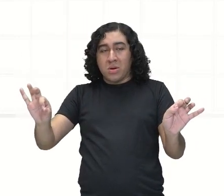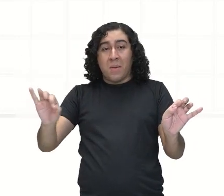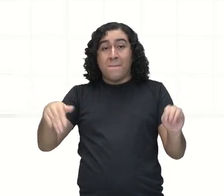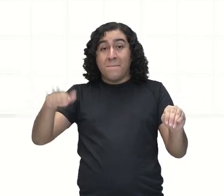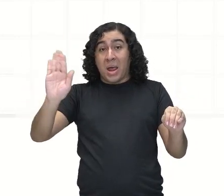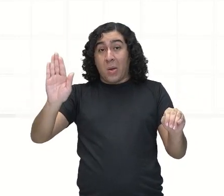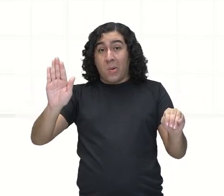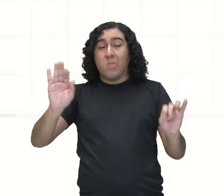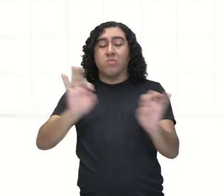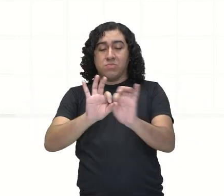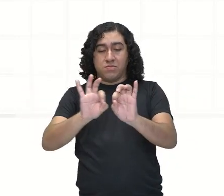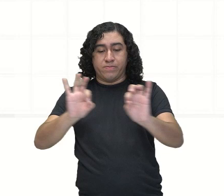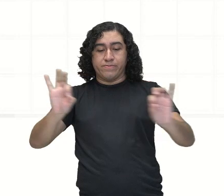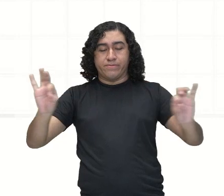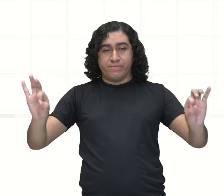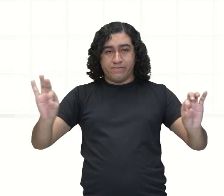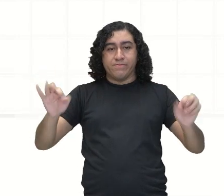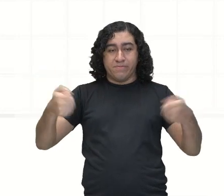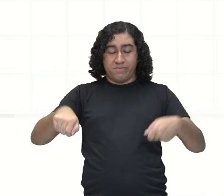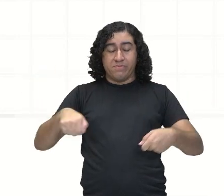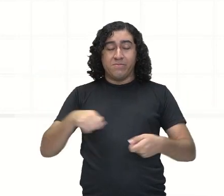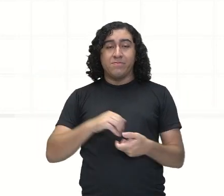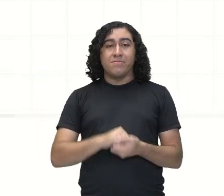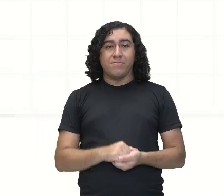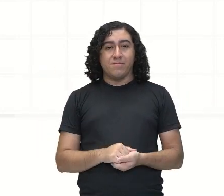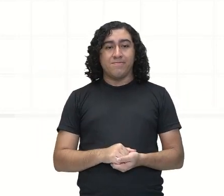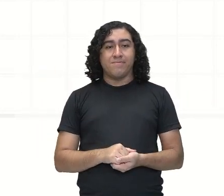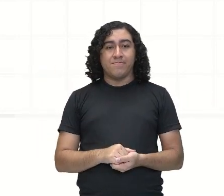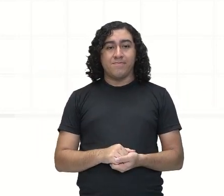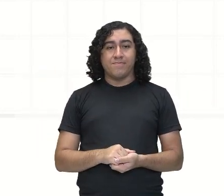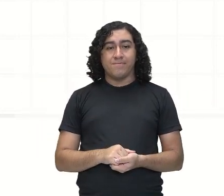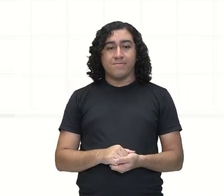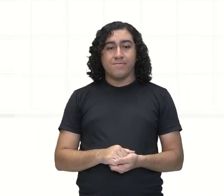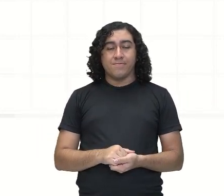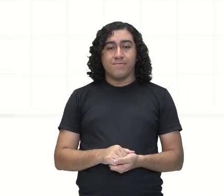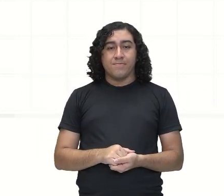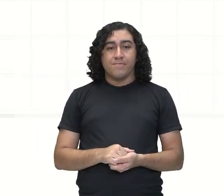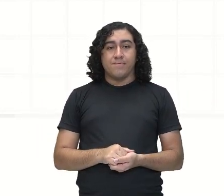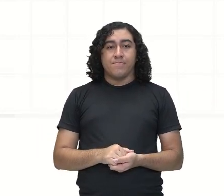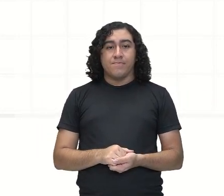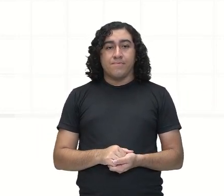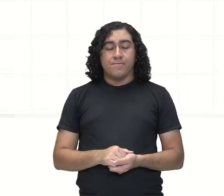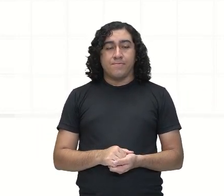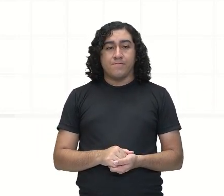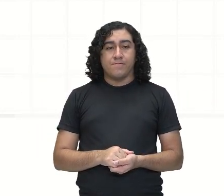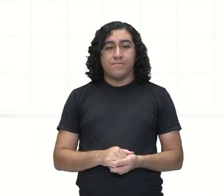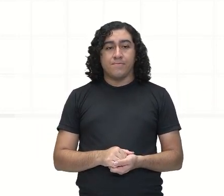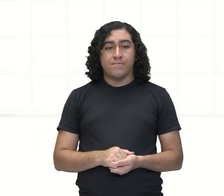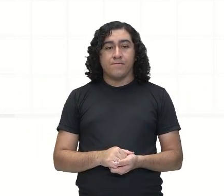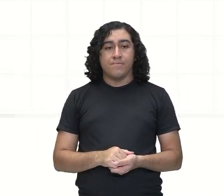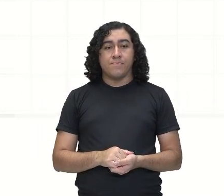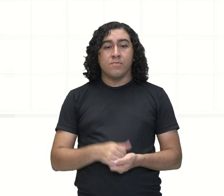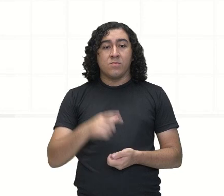Que são... Eu posso traçar ele de várias maneiras, né? Mas, o segmento que passa,